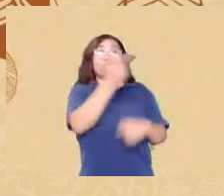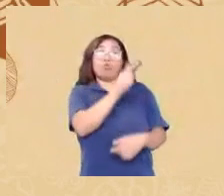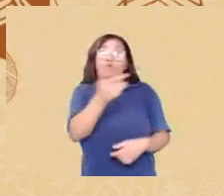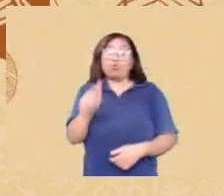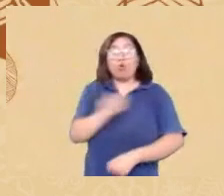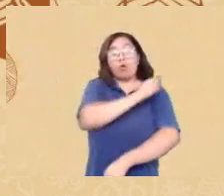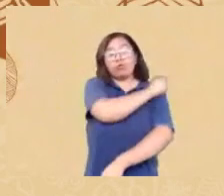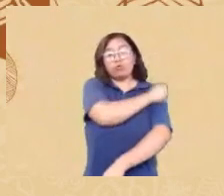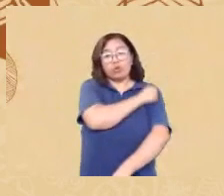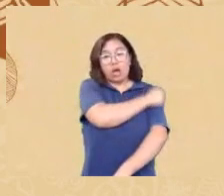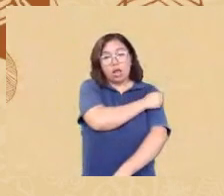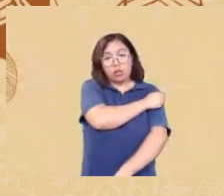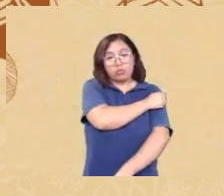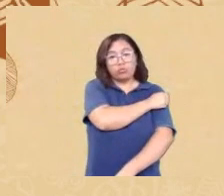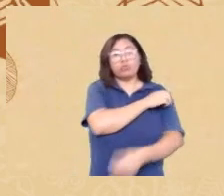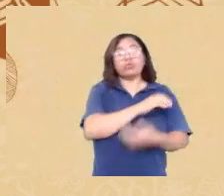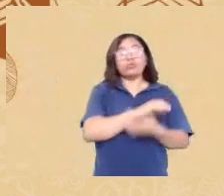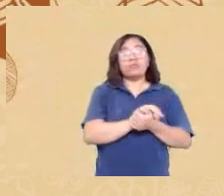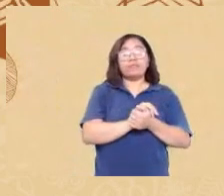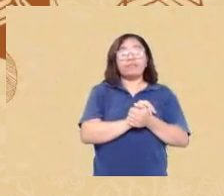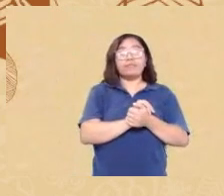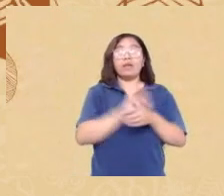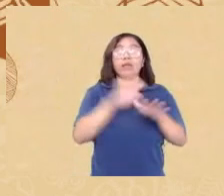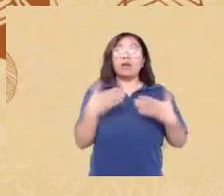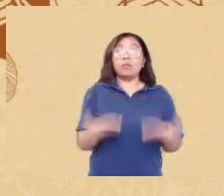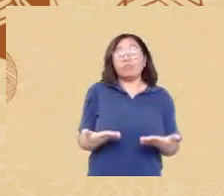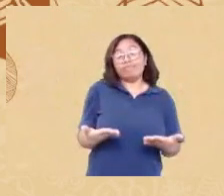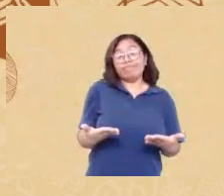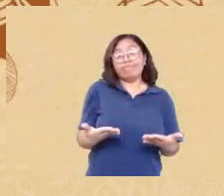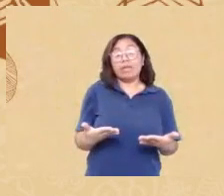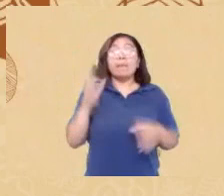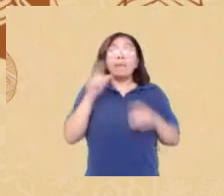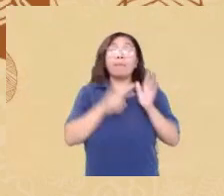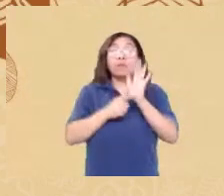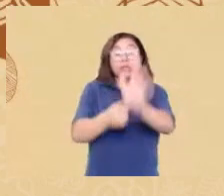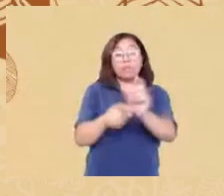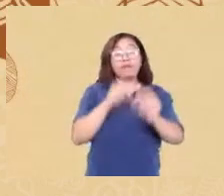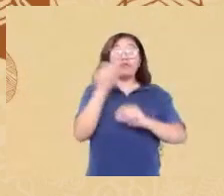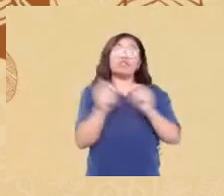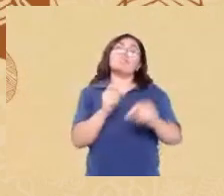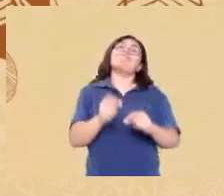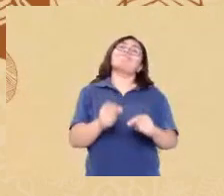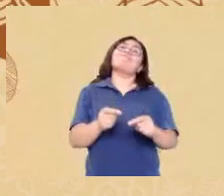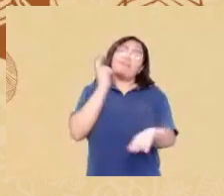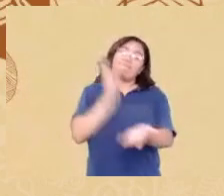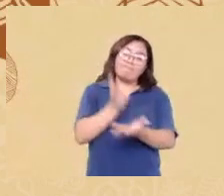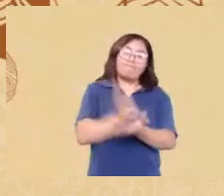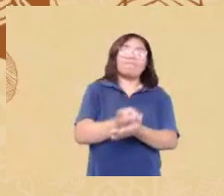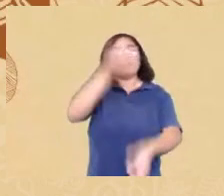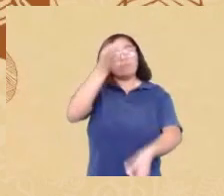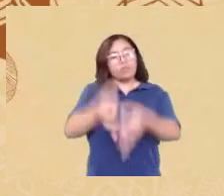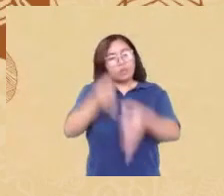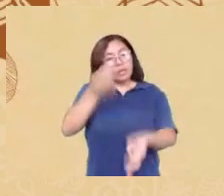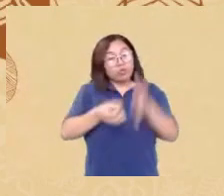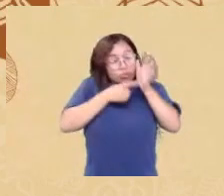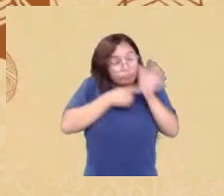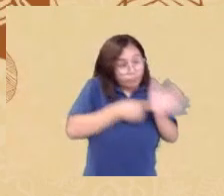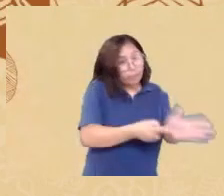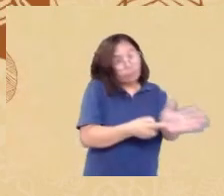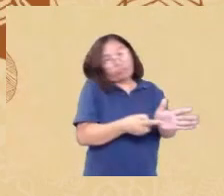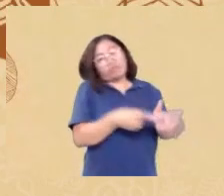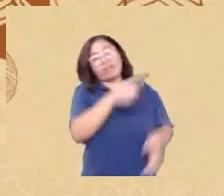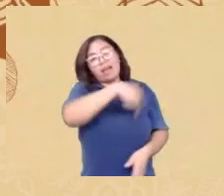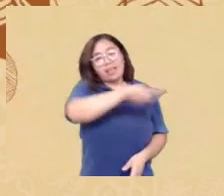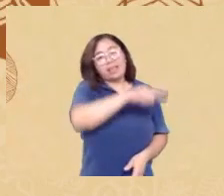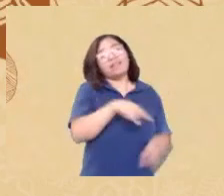anos para deixar claro para vocês que mesmo quando a justiça favorece um grupo minoritário essa justiça às vezes vem muito tarde